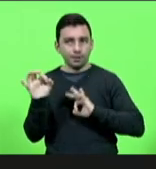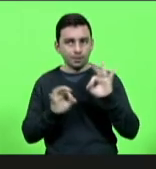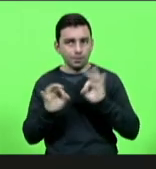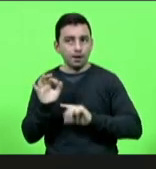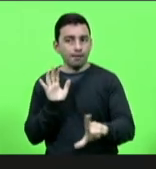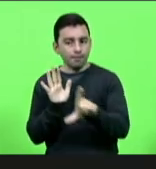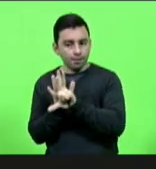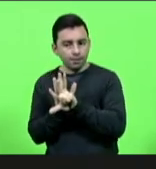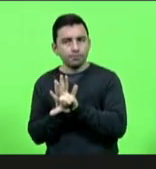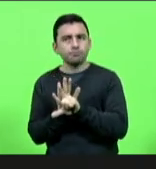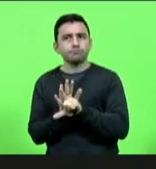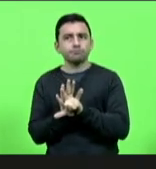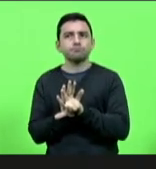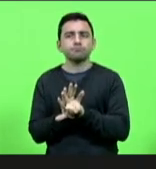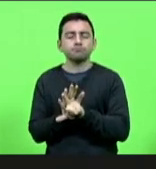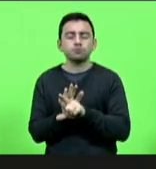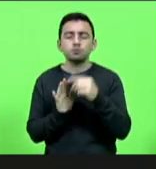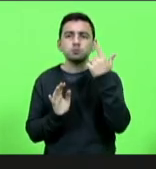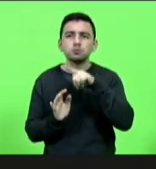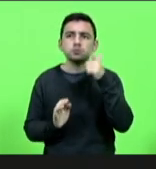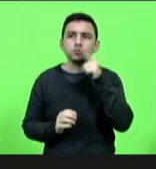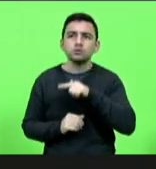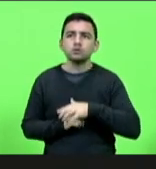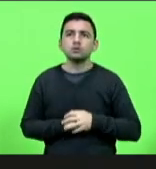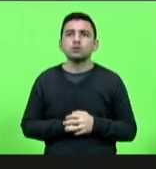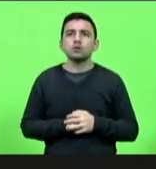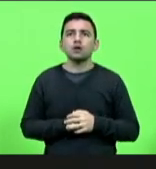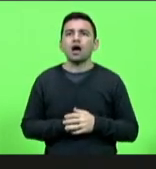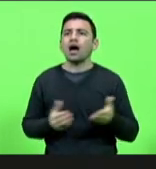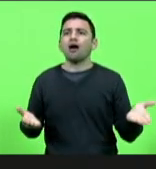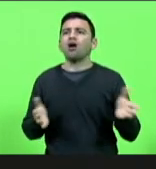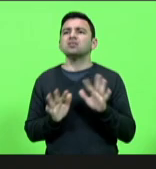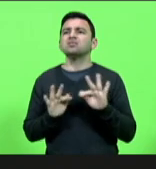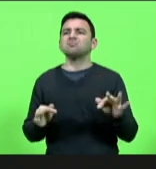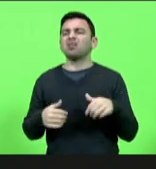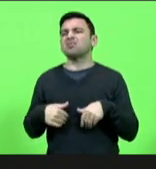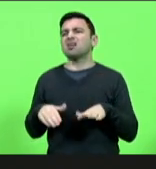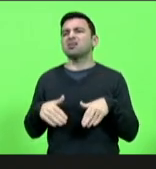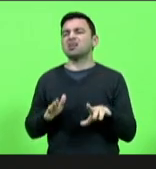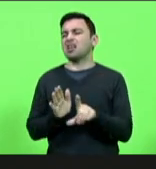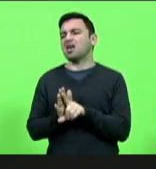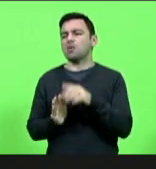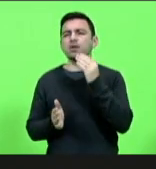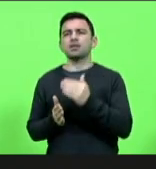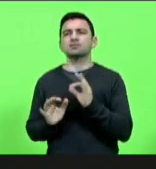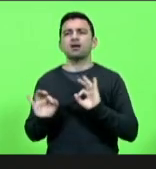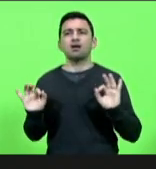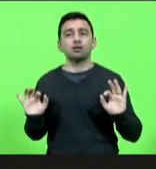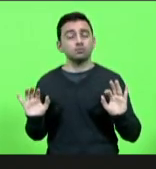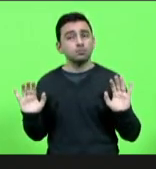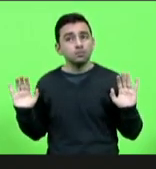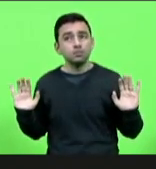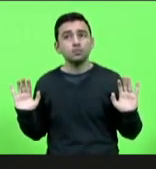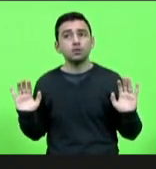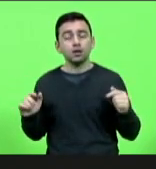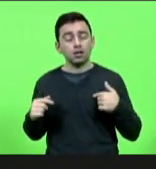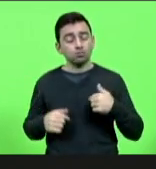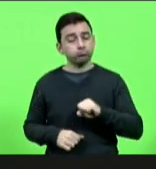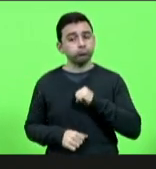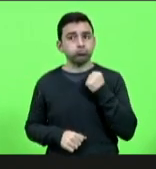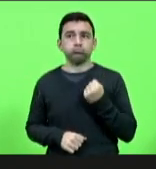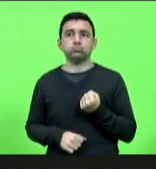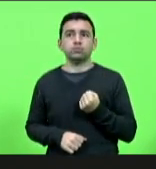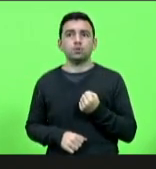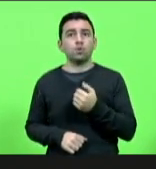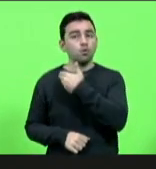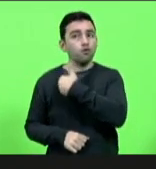protocolar ela fazer ela virar lei e aí agora simplesmente vão deixar assim não vão aplicar a lei então eu deixo aqui esse registro de indignação o governo